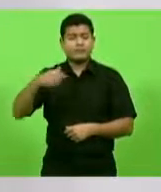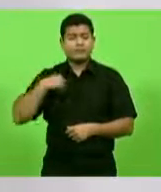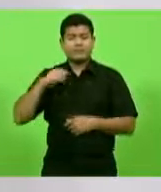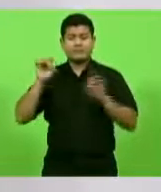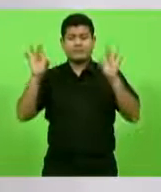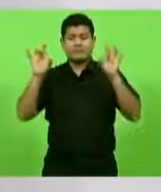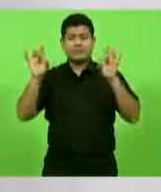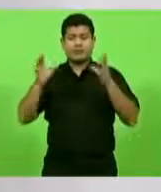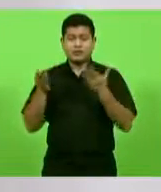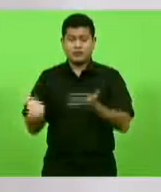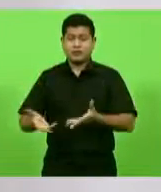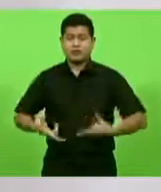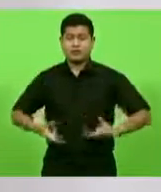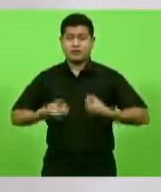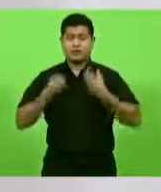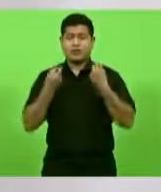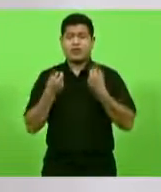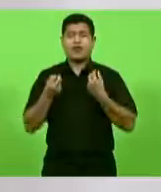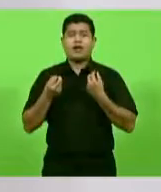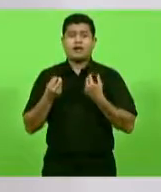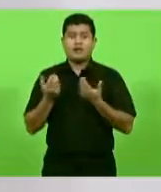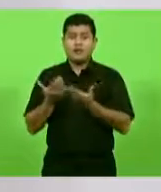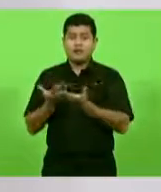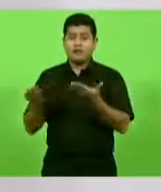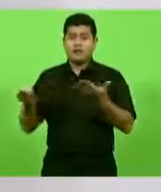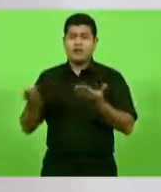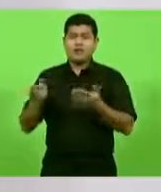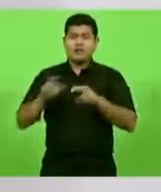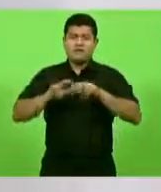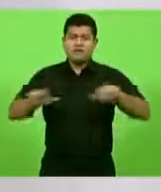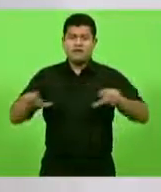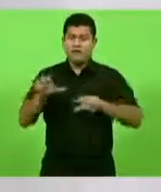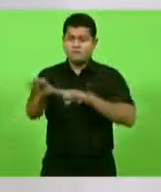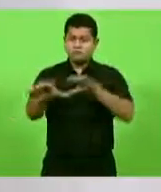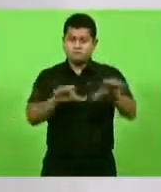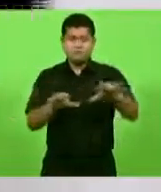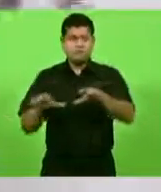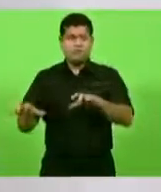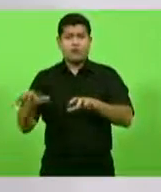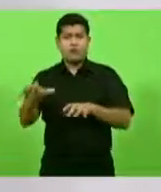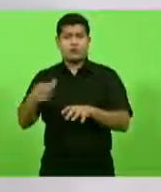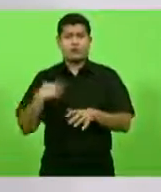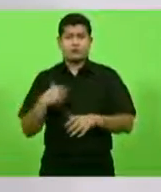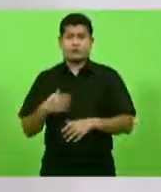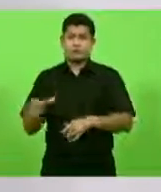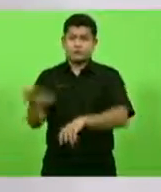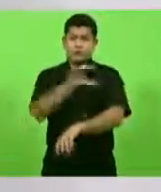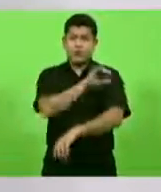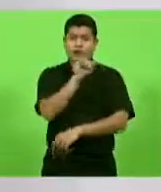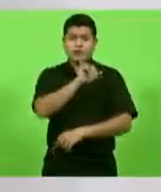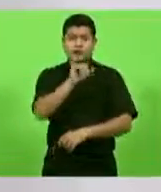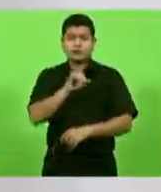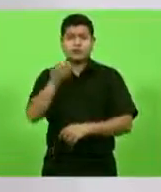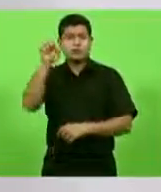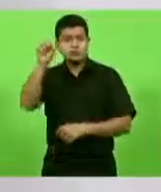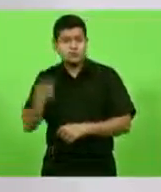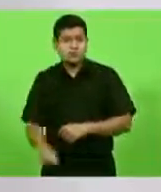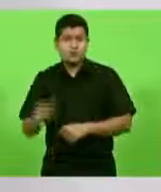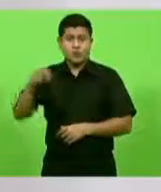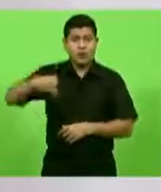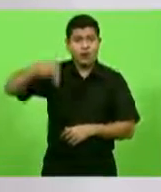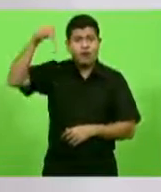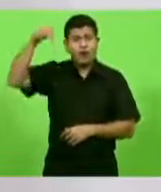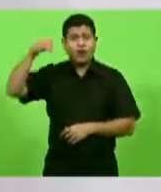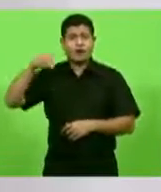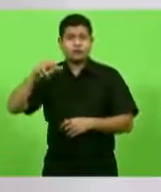câncer para as mais diversas regiões, Alto Vale, Sul, Norte, todas as